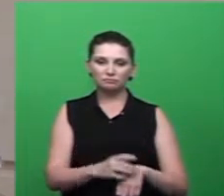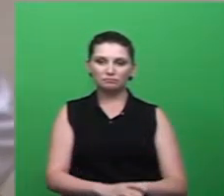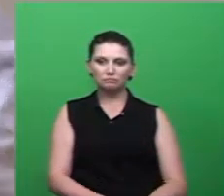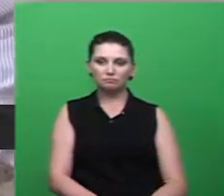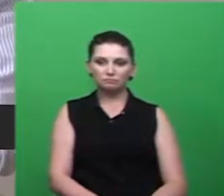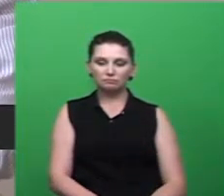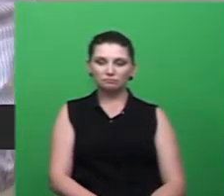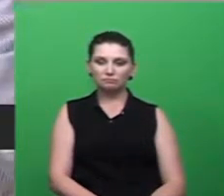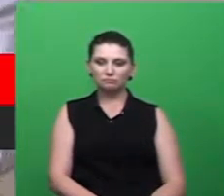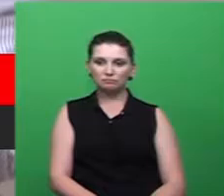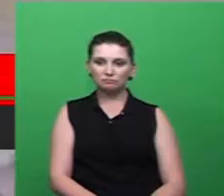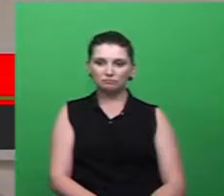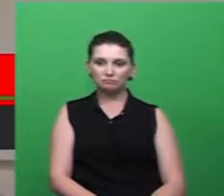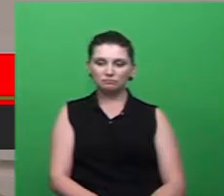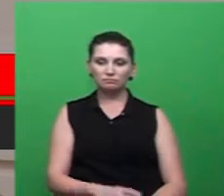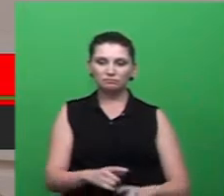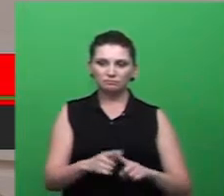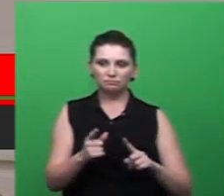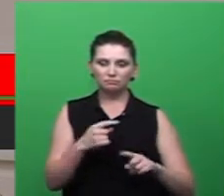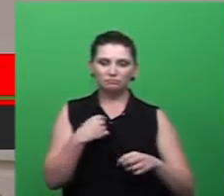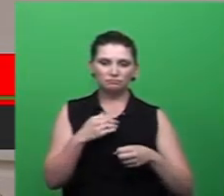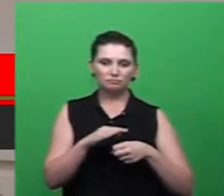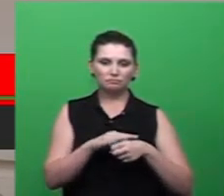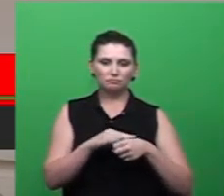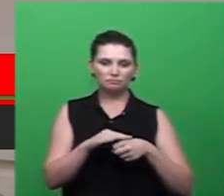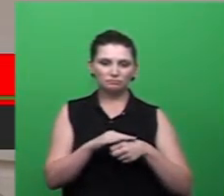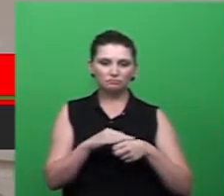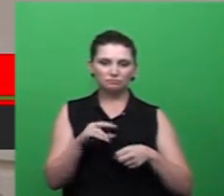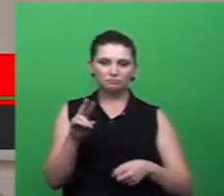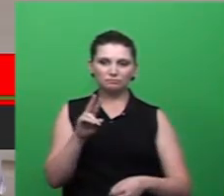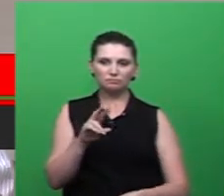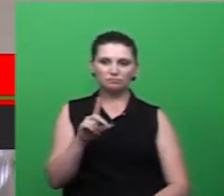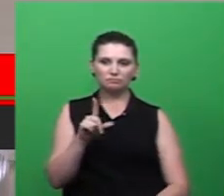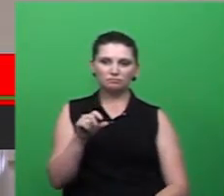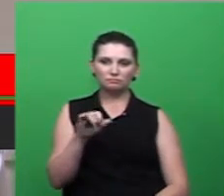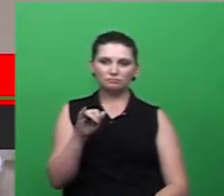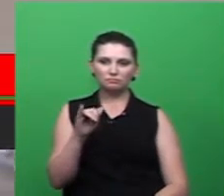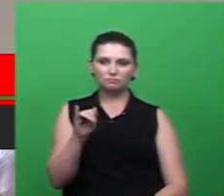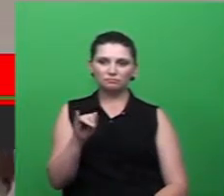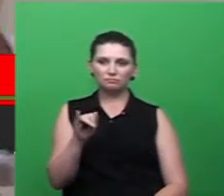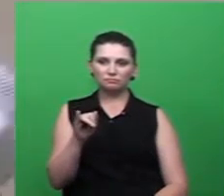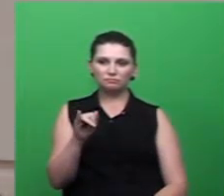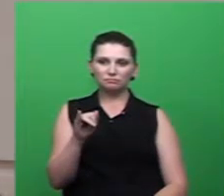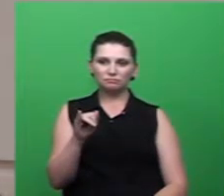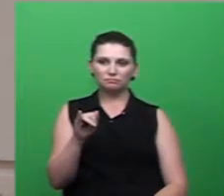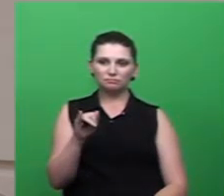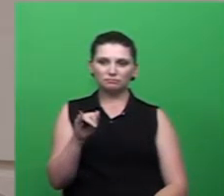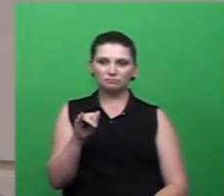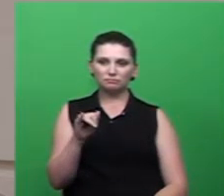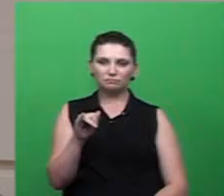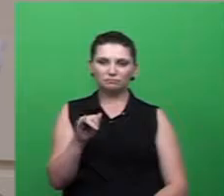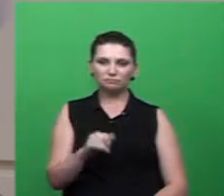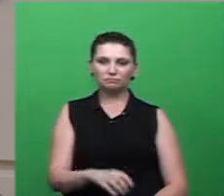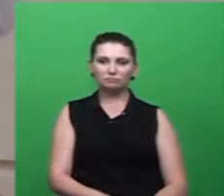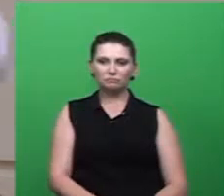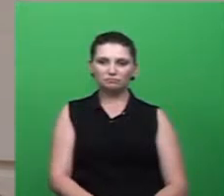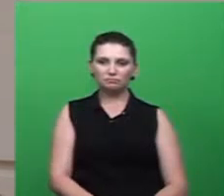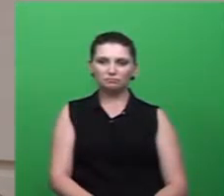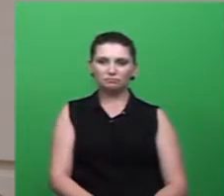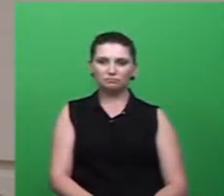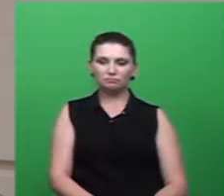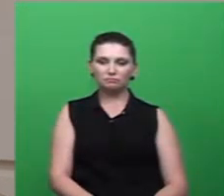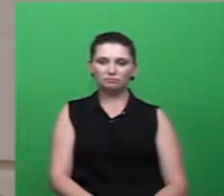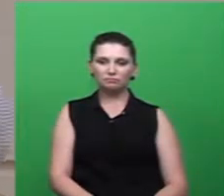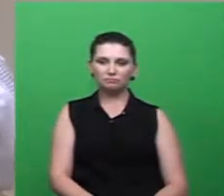mas conversando ali com o vereador Itamar um dos vereadores mais antigos dessa casa gosta de ver que o cabelo já